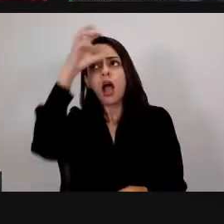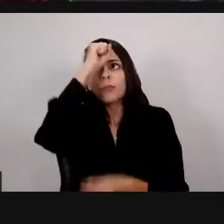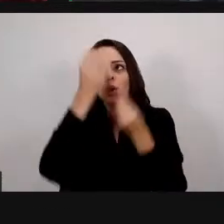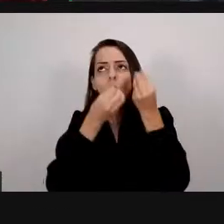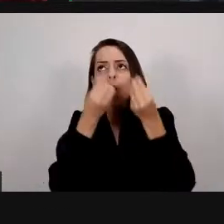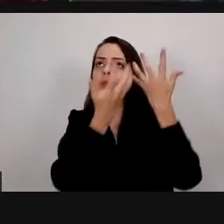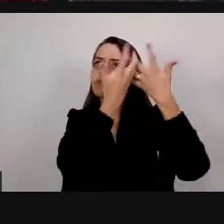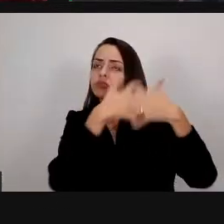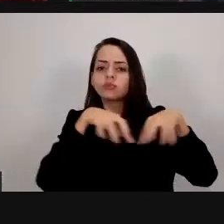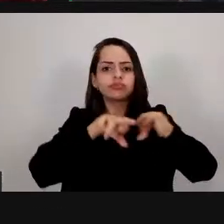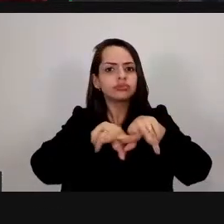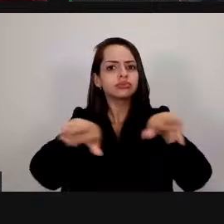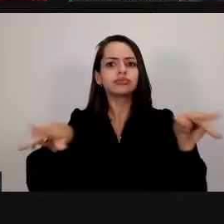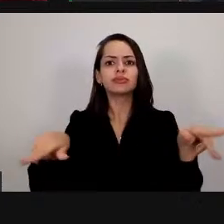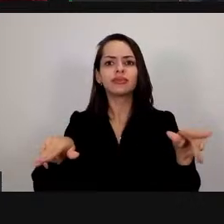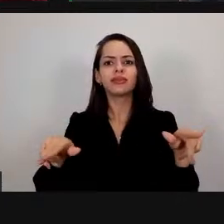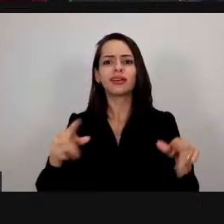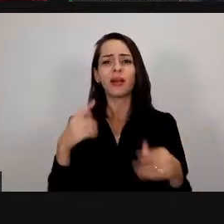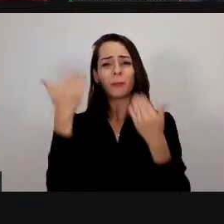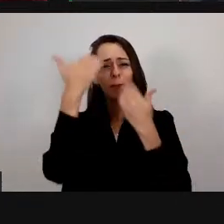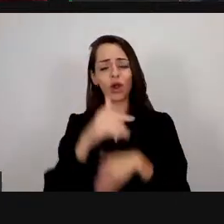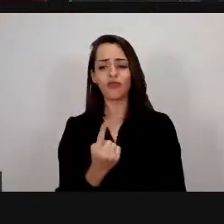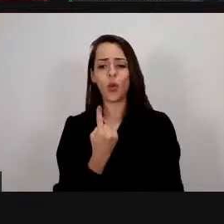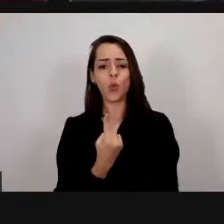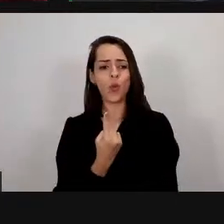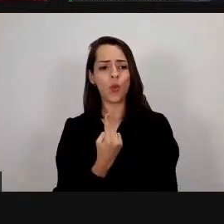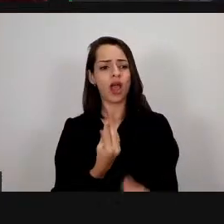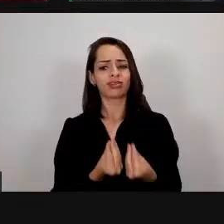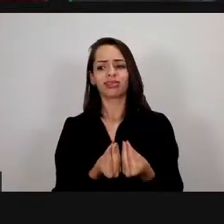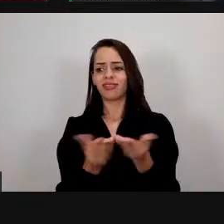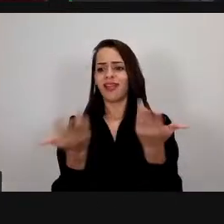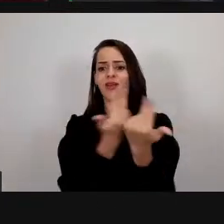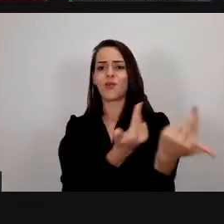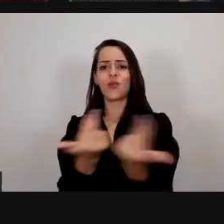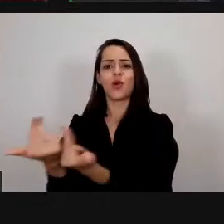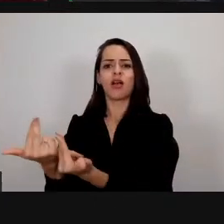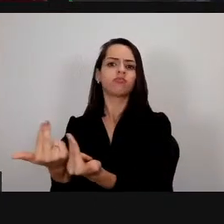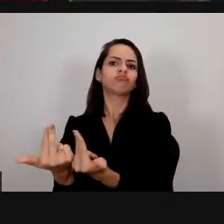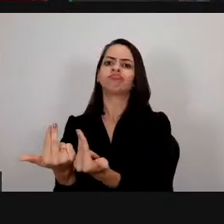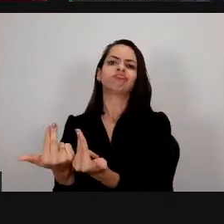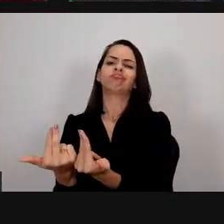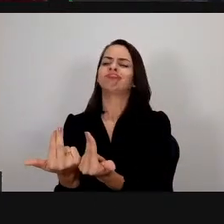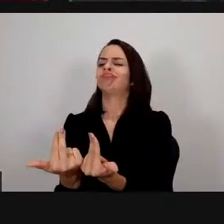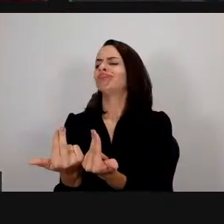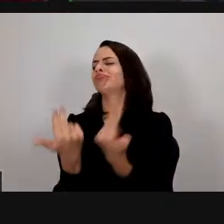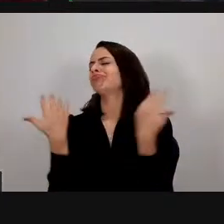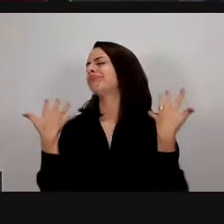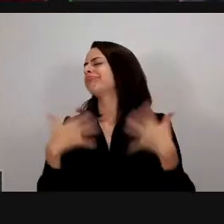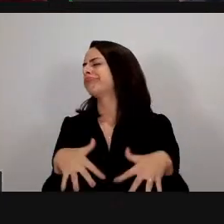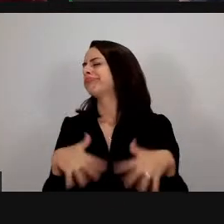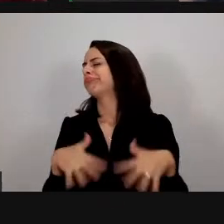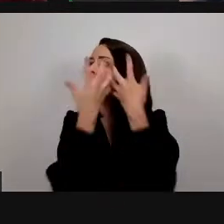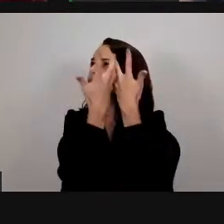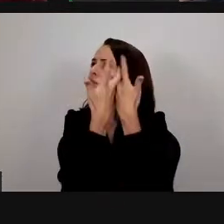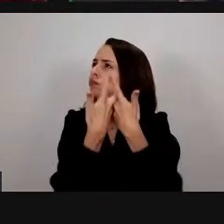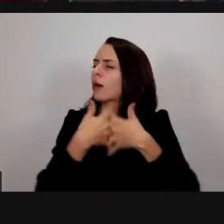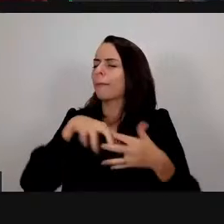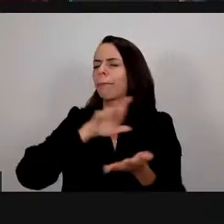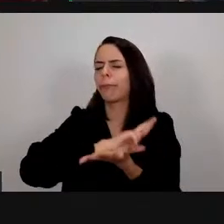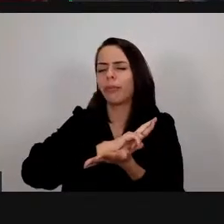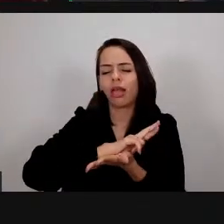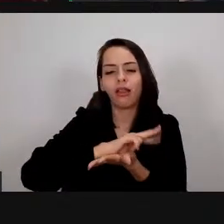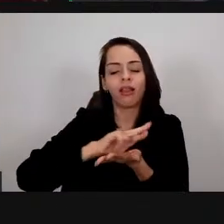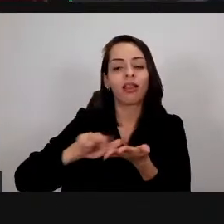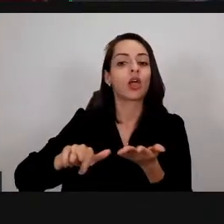injusto então acho que uma das reflexões que são assim gigantes gigantes intermináveis e realmente não tem